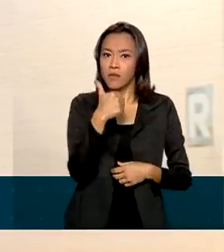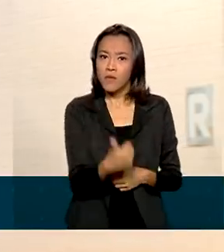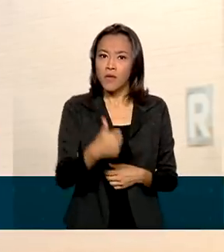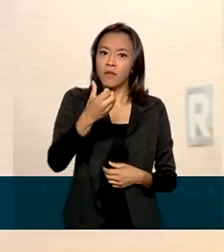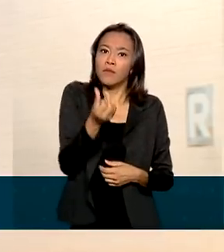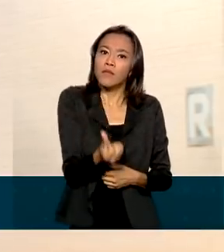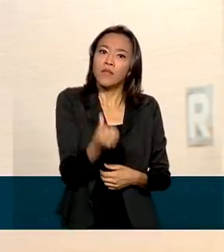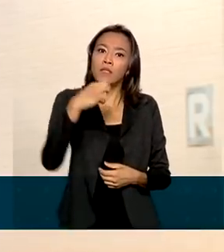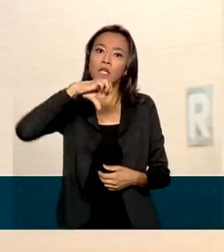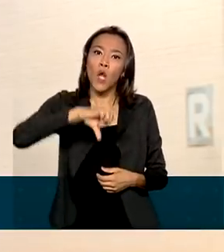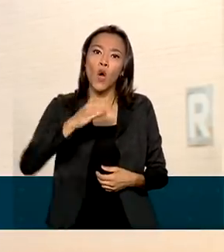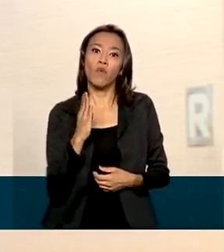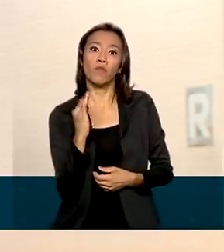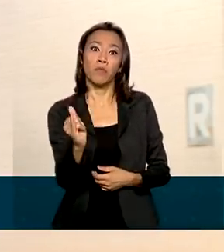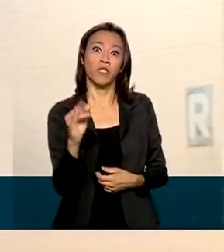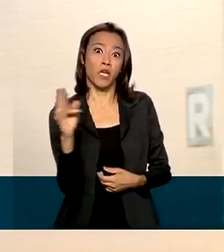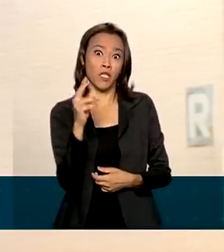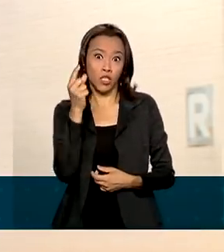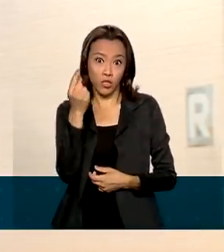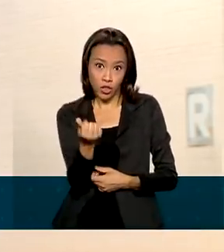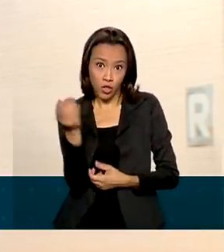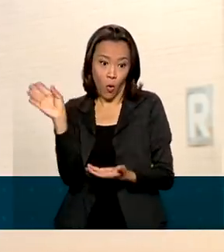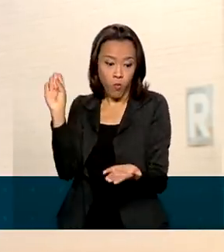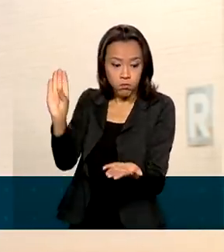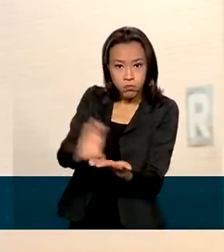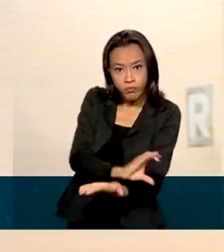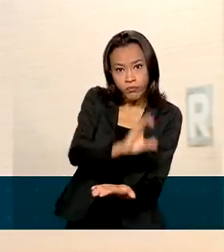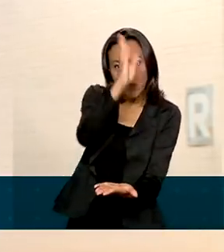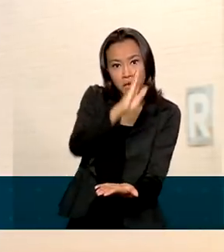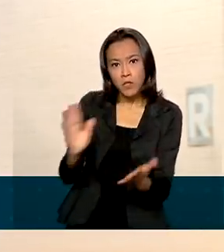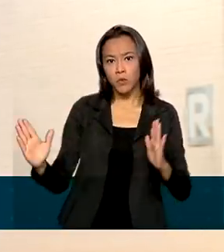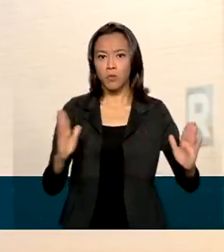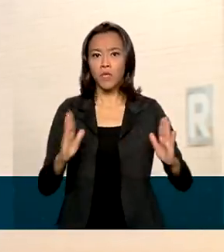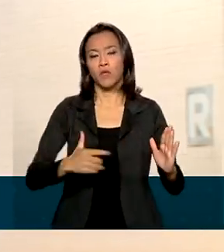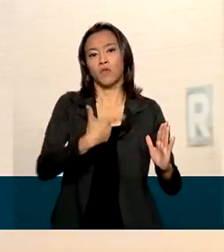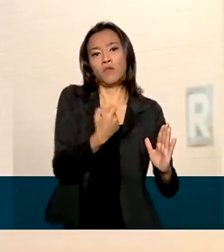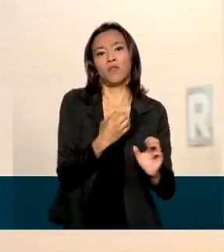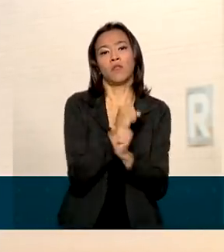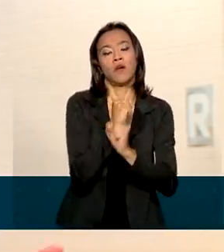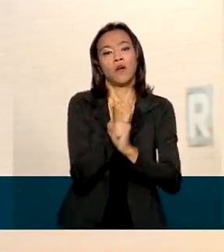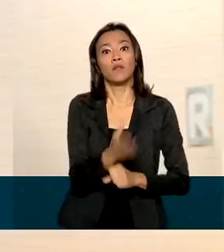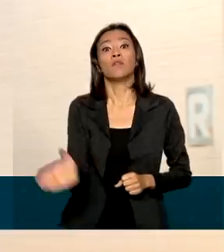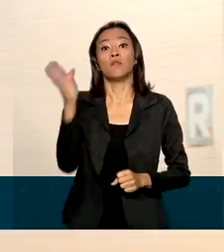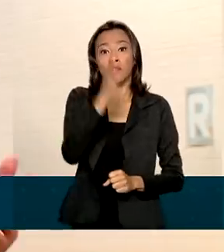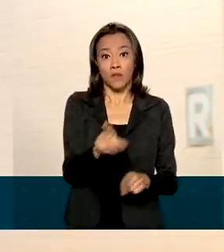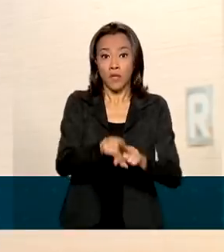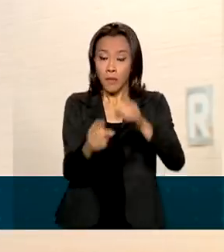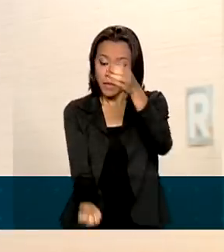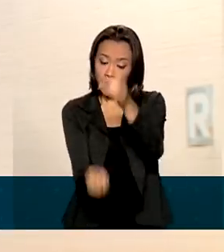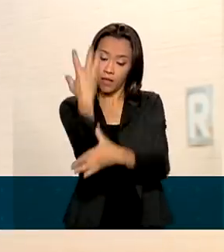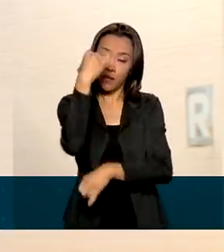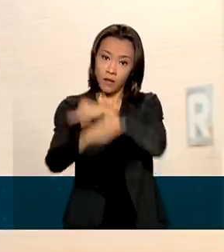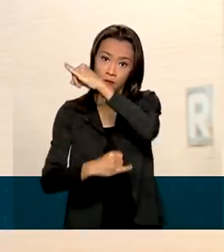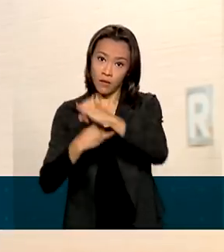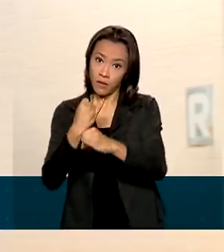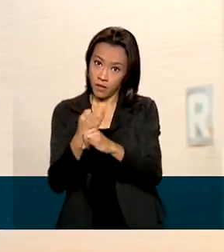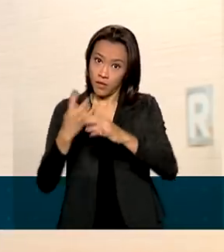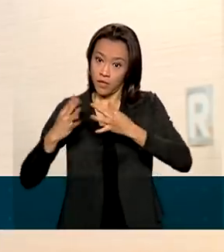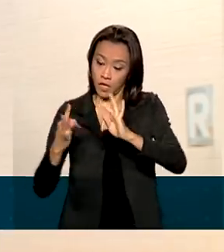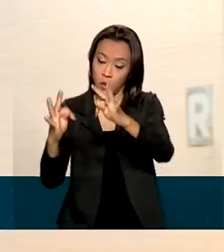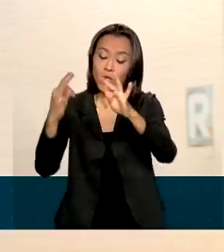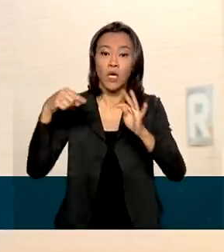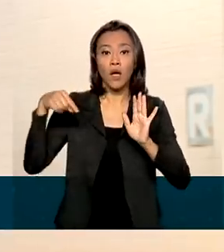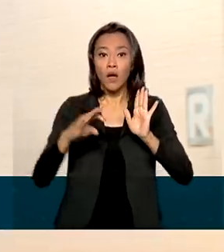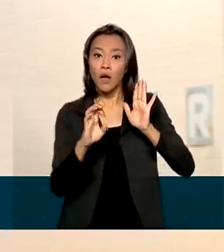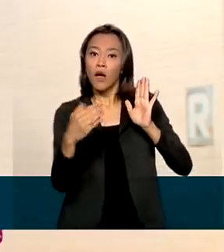bilhões de reais em investimentos nos próximos 20 anos. Além da implantação da nova tecnologia, o edital também prevê